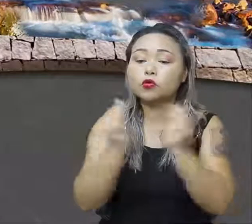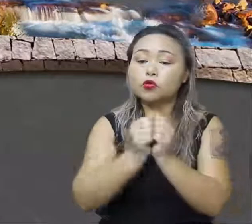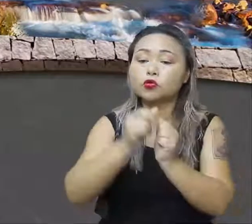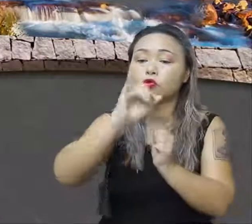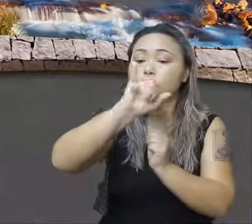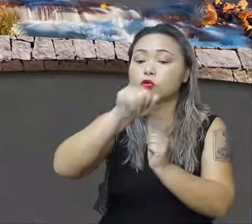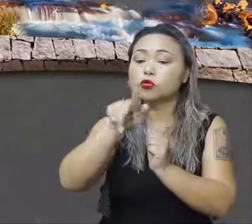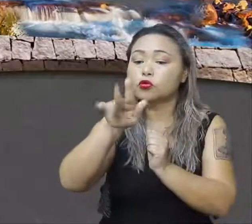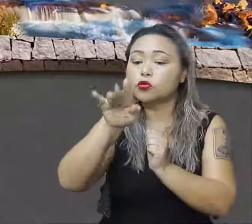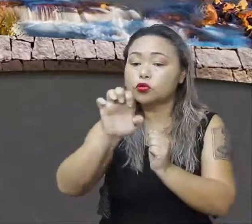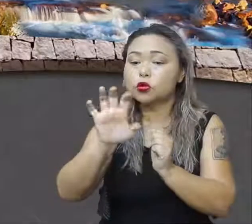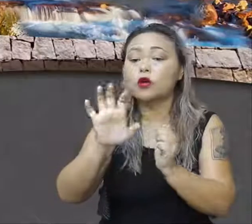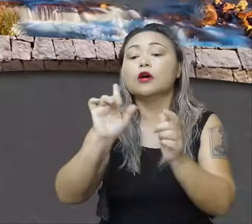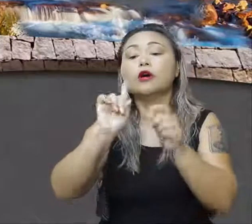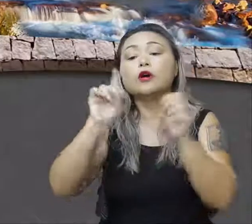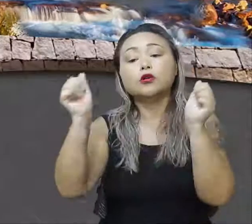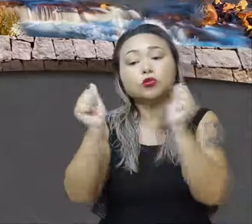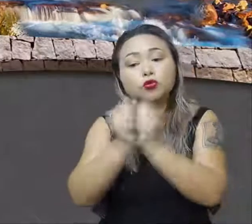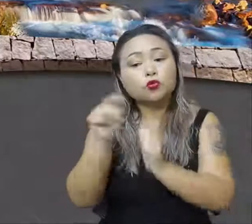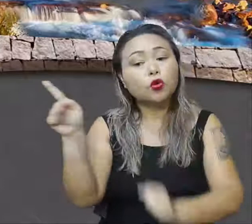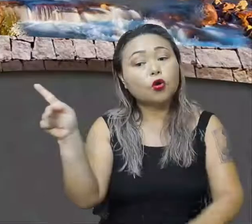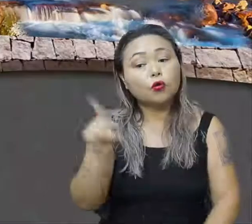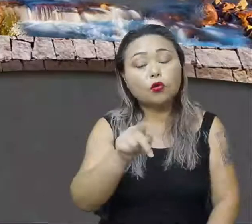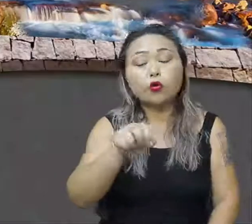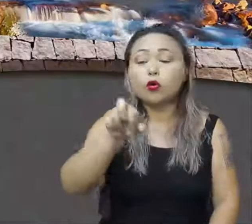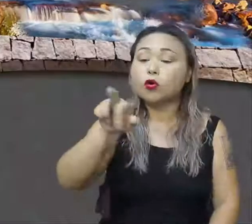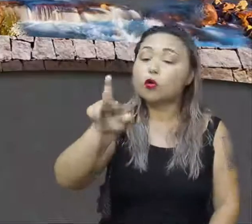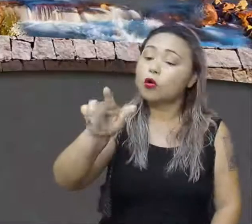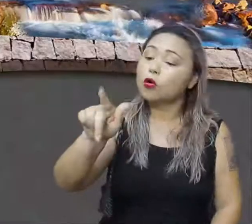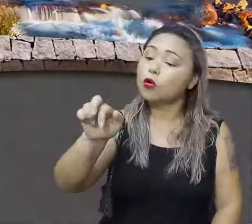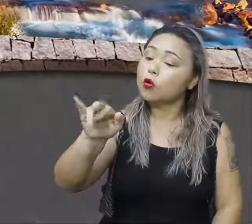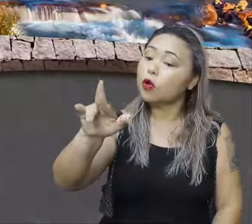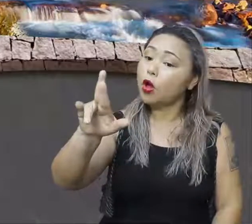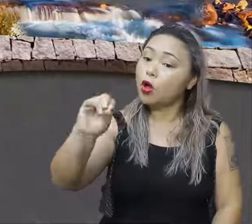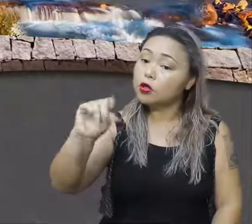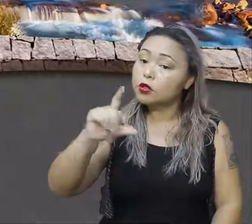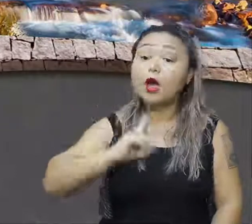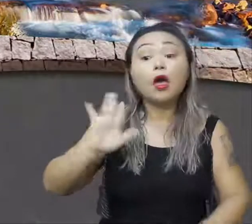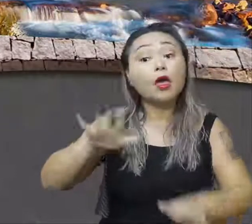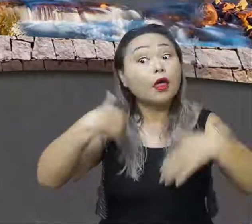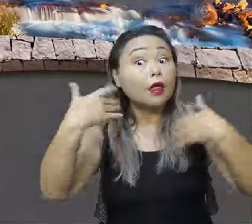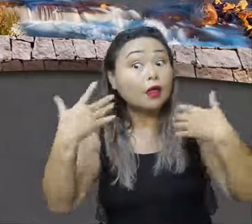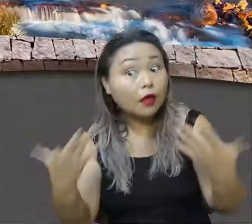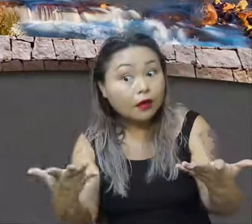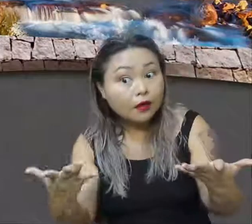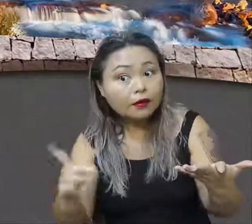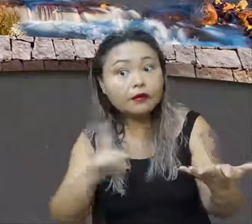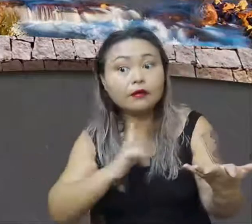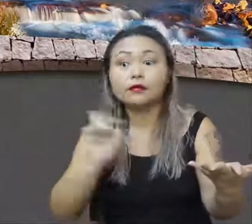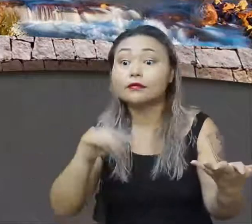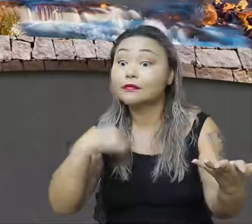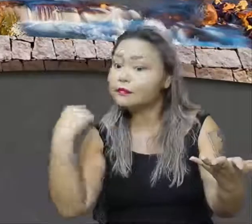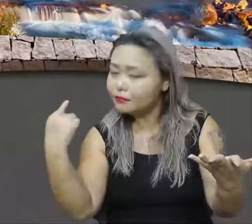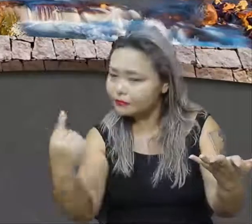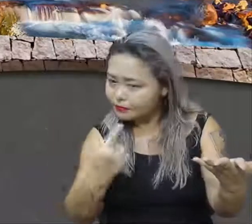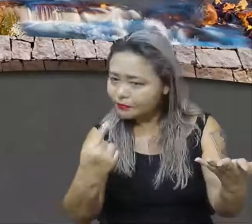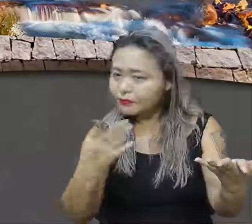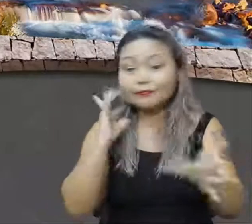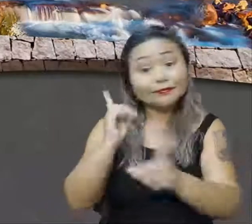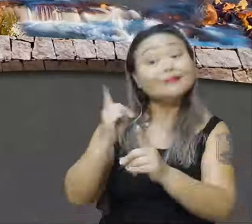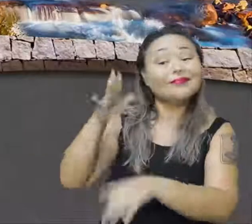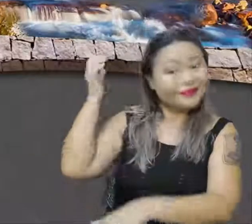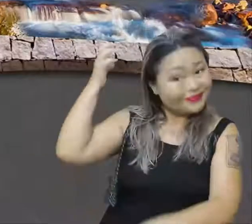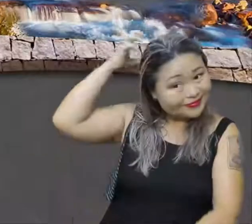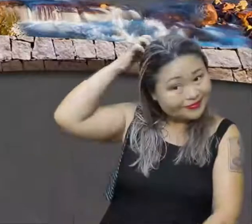Rogério, formamos a equipe de geografia e claro que nós temos aí o nosso encontro